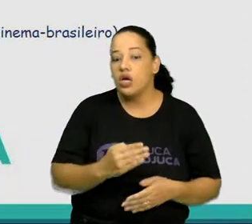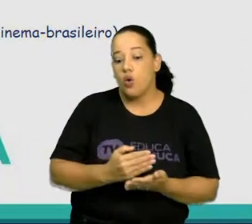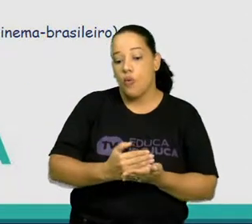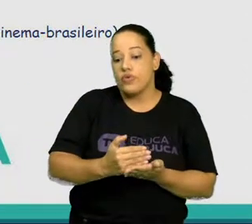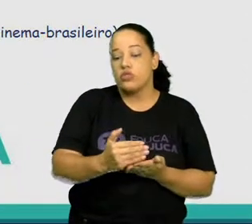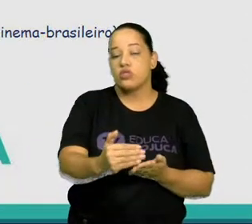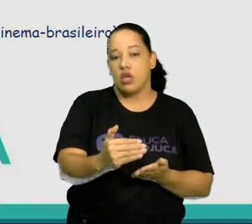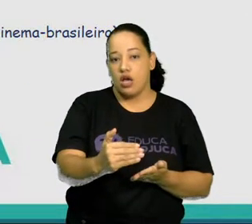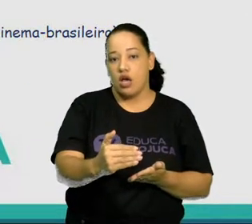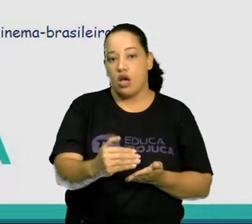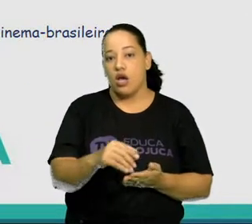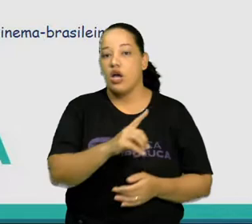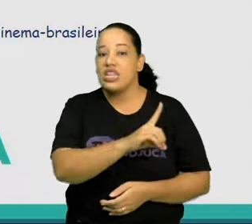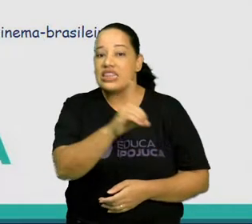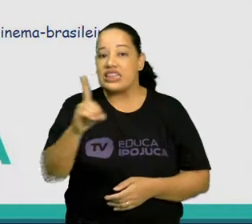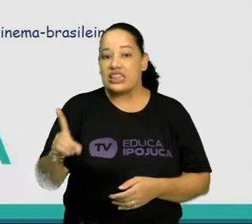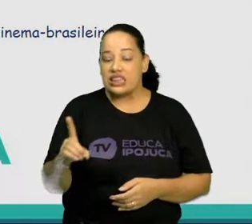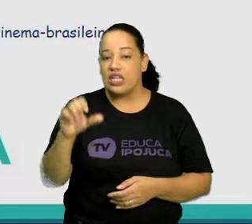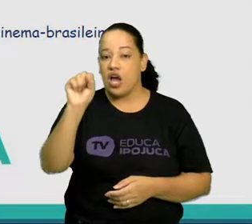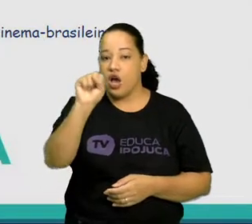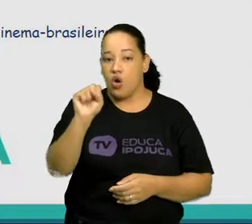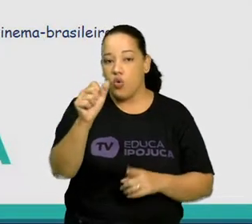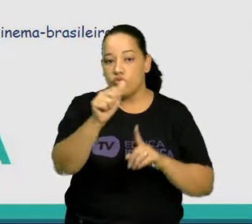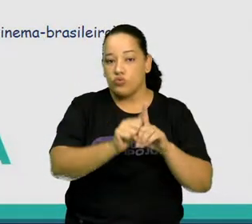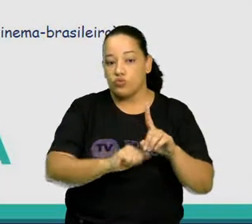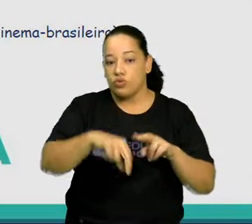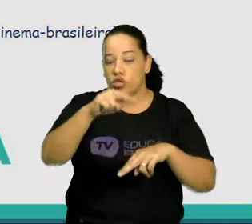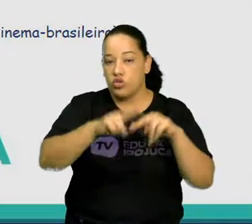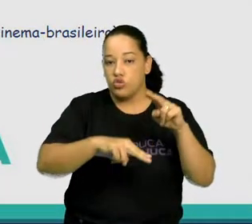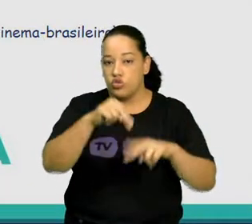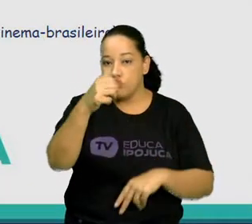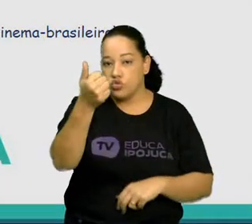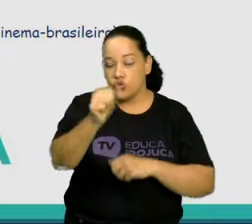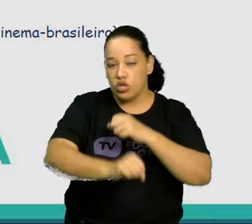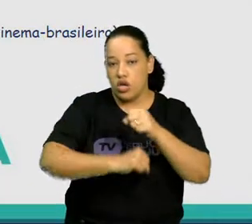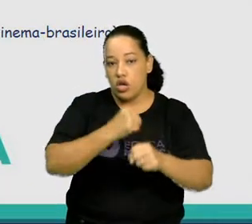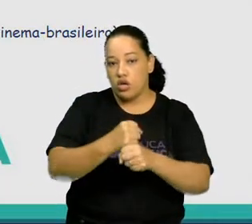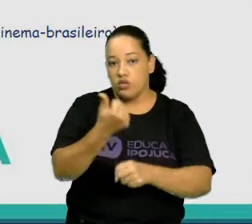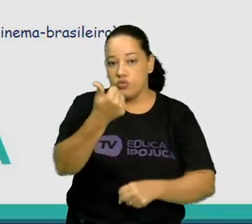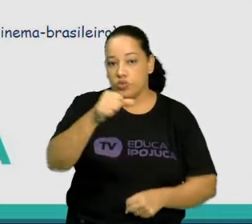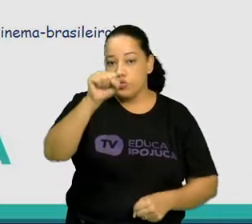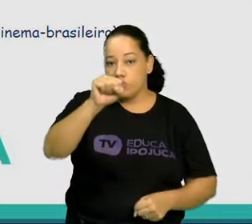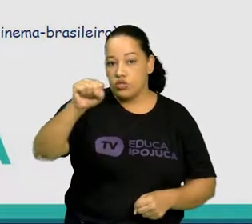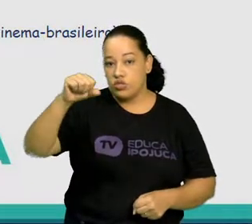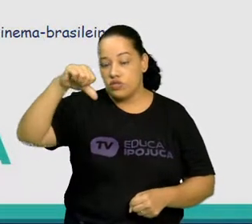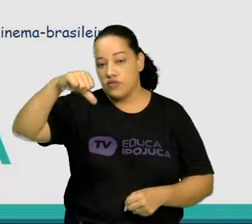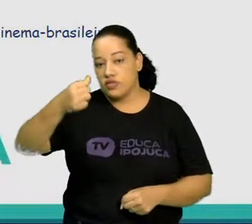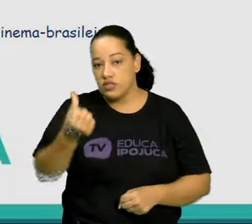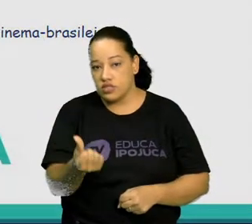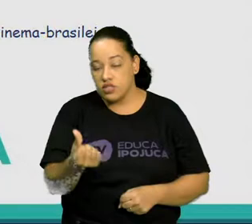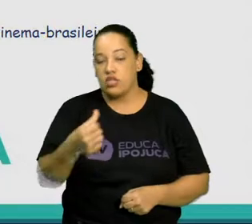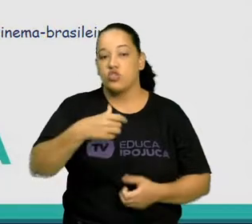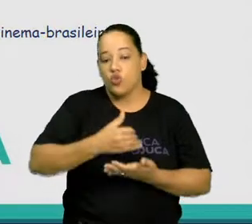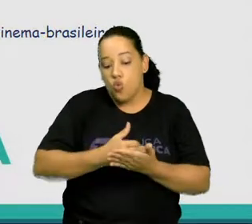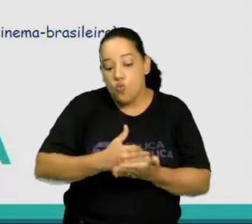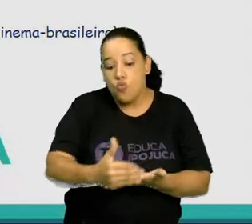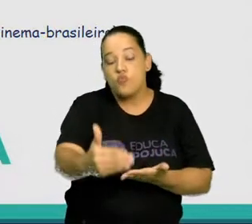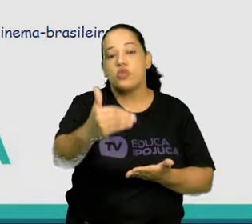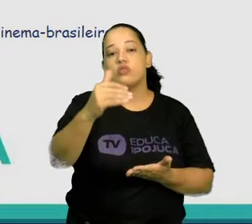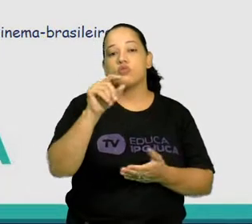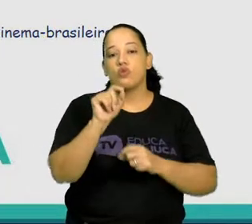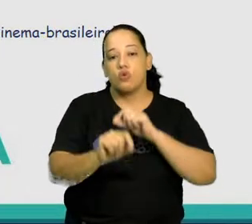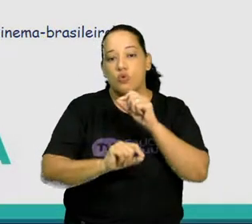dia 8 de julho de 1896, ocorreu a primeira